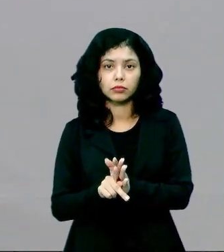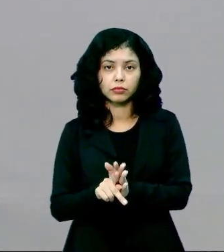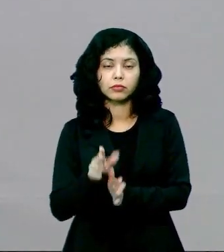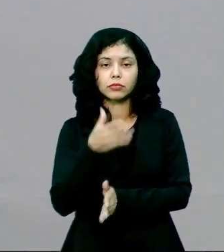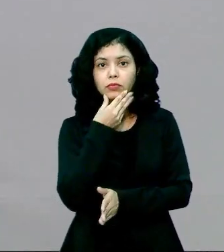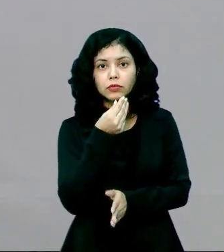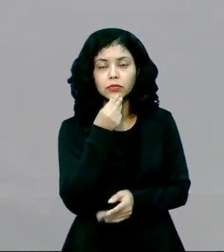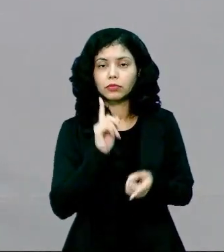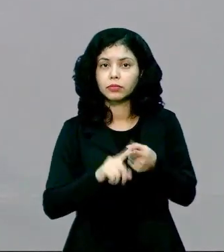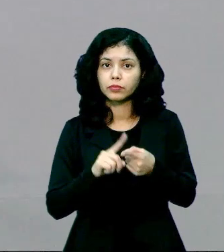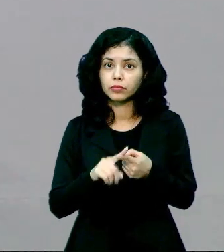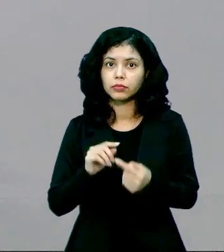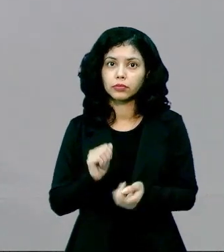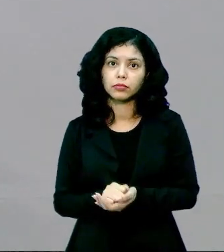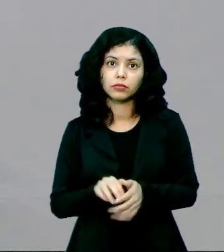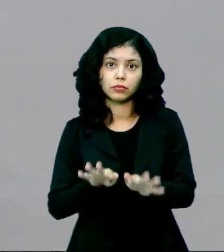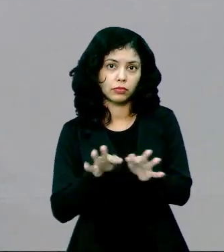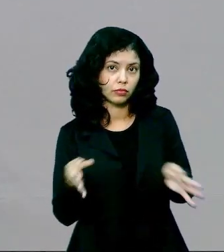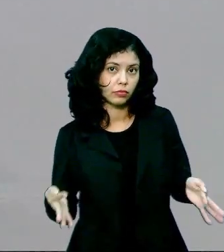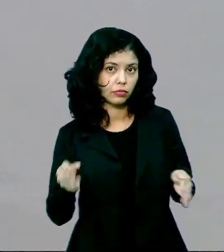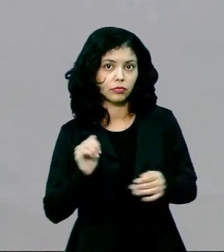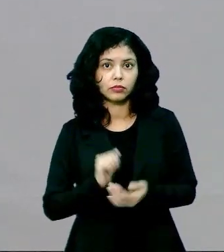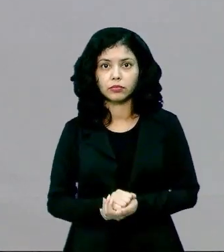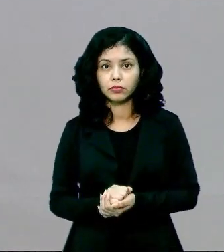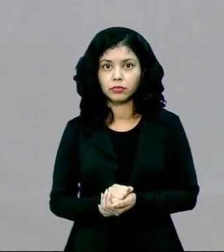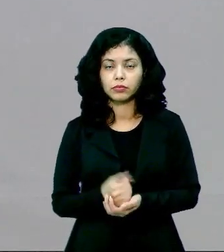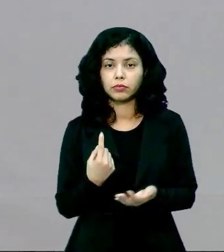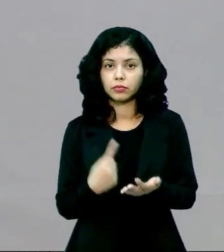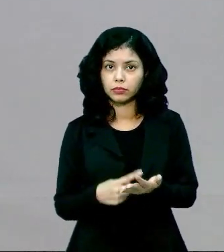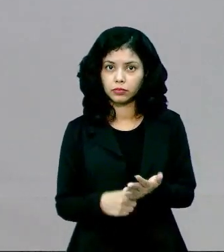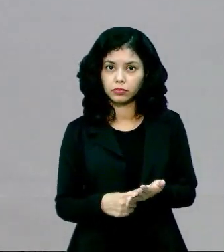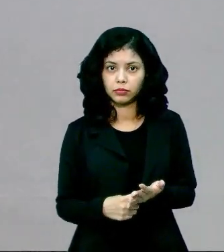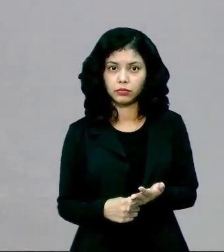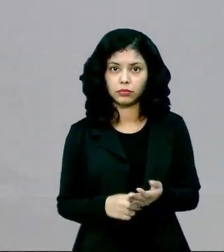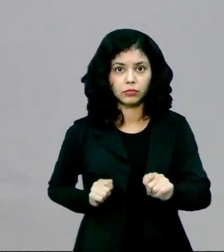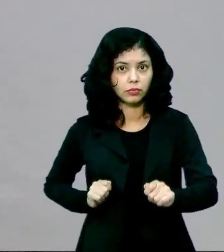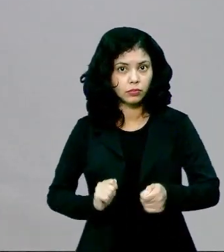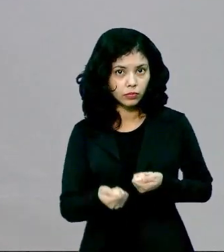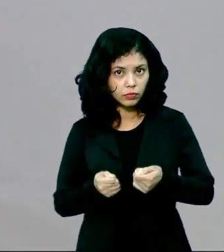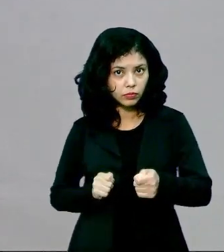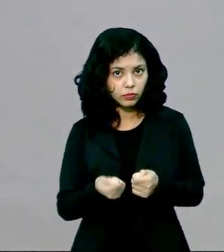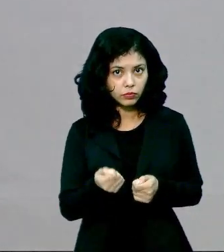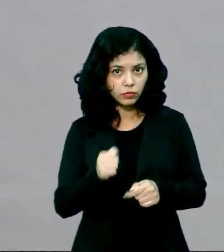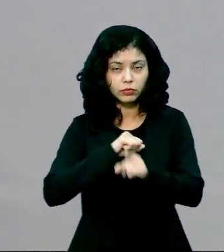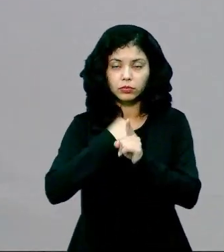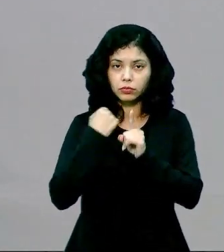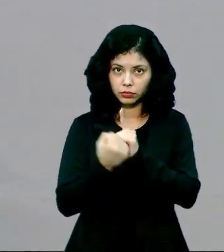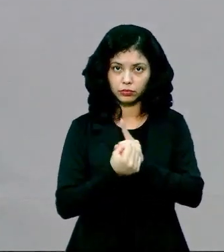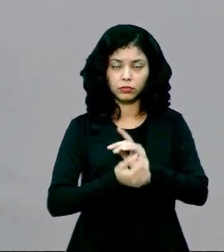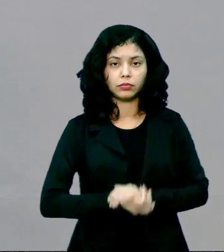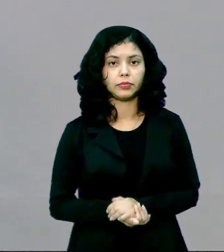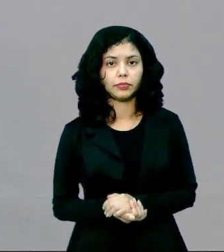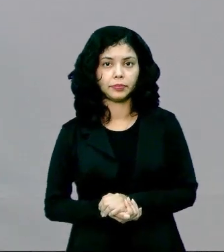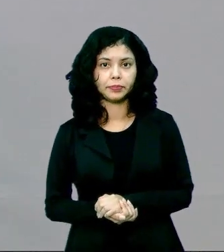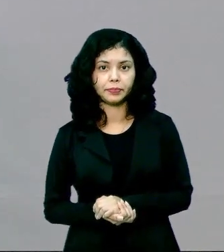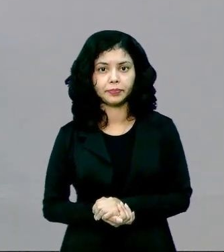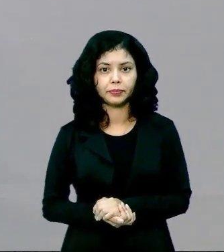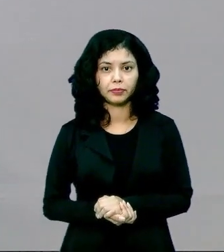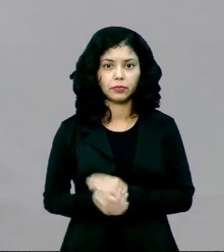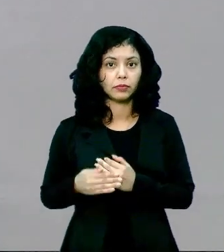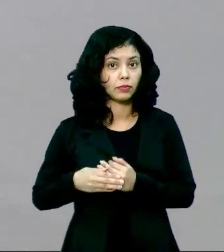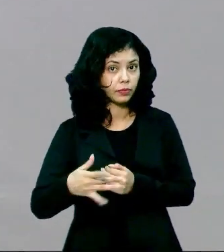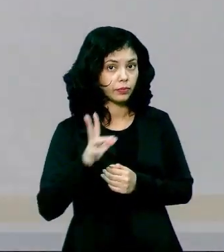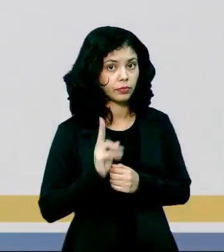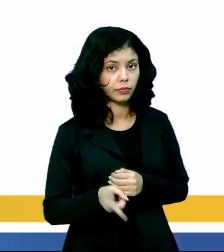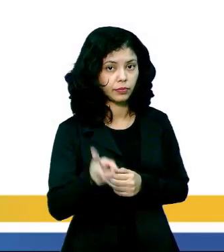homens. Por quê? Porque simplesmente estão na condição de dominação social. Vamos avançar?